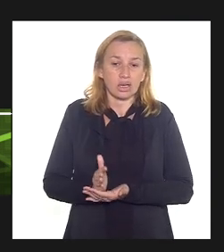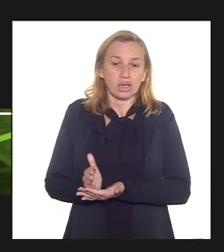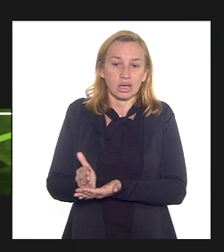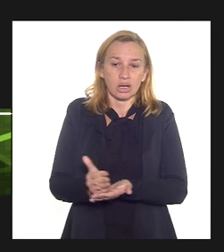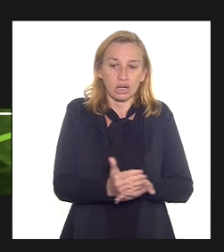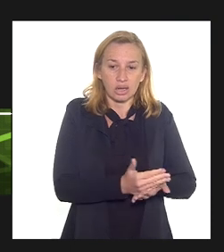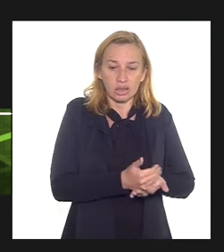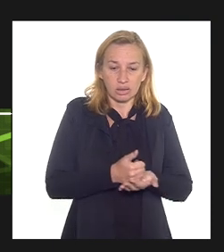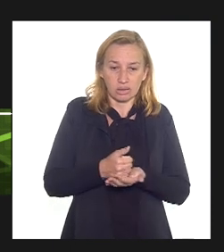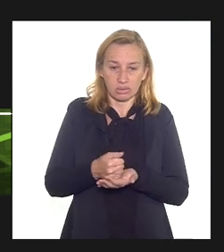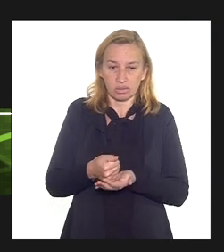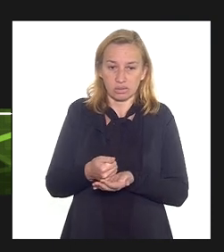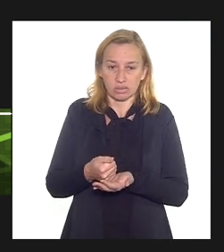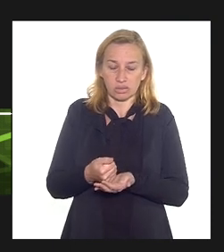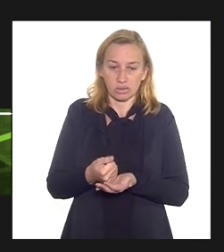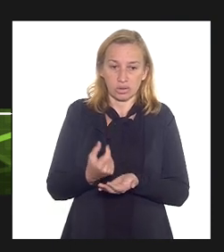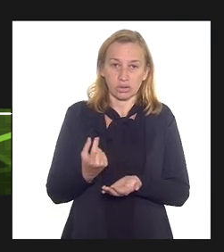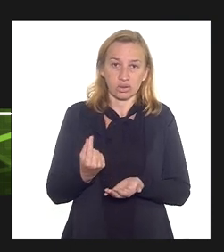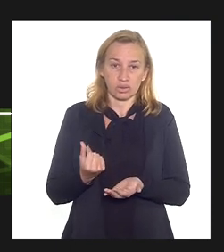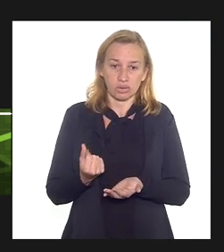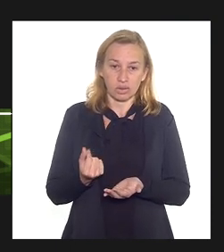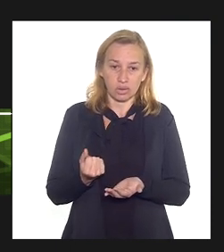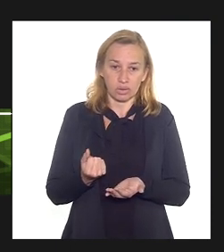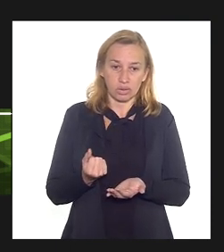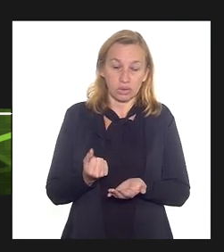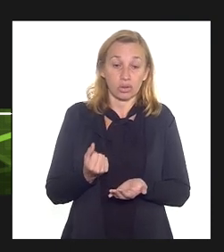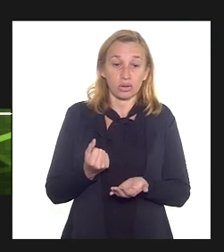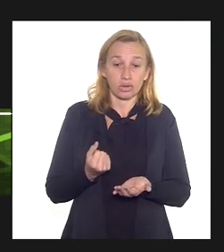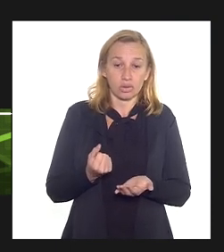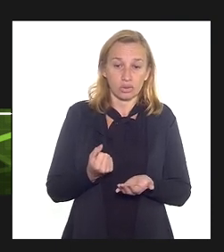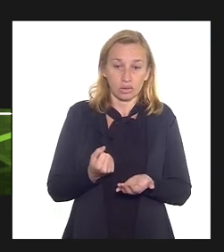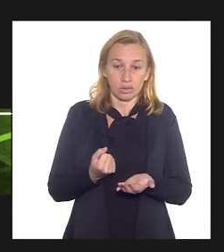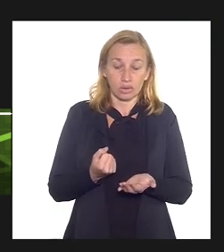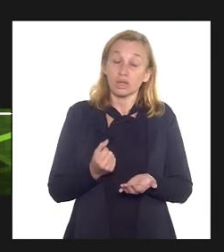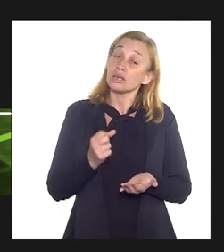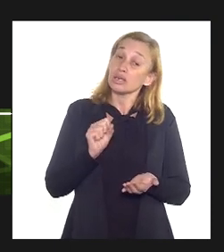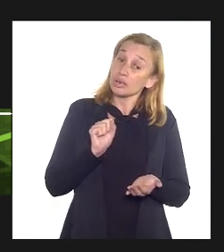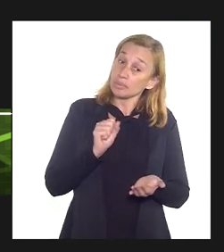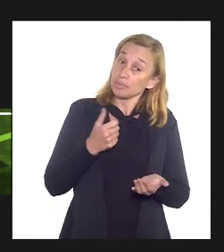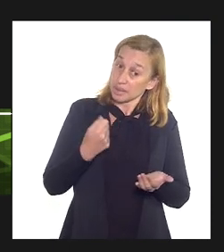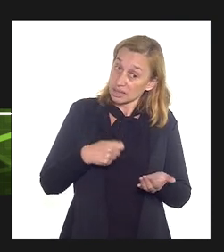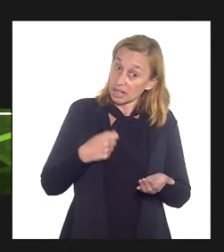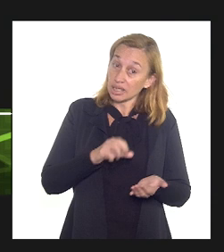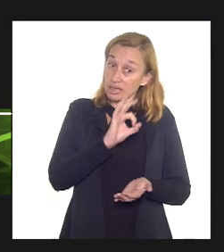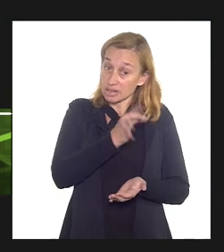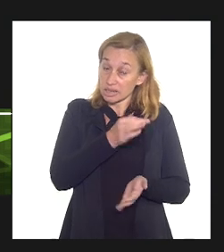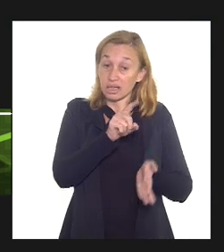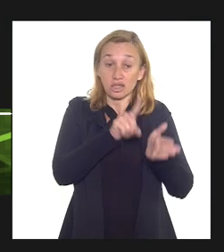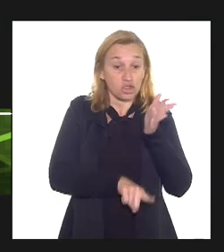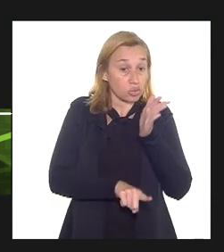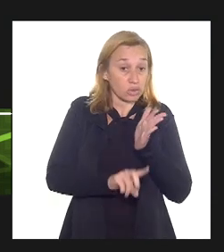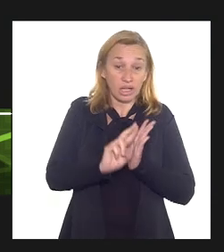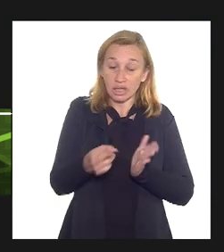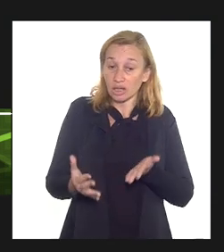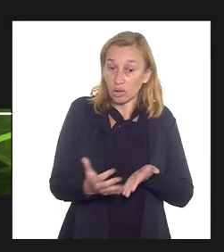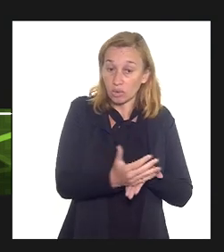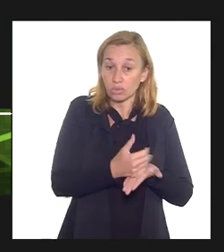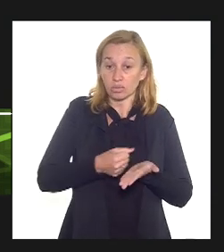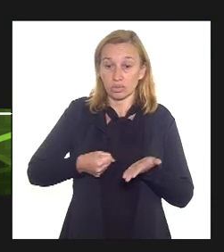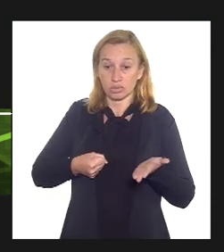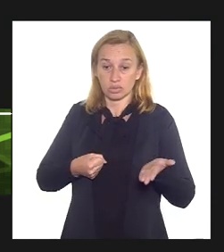da depreciação quando teria que ser descontado do abatimento por favor